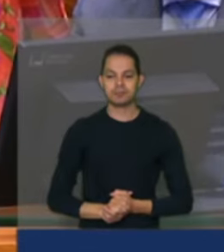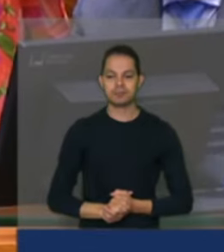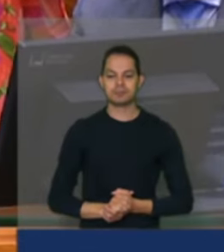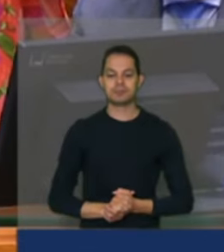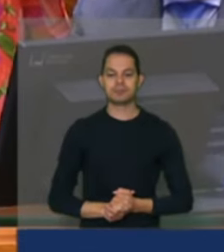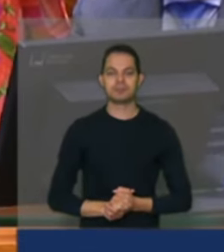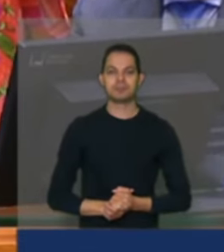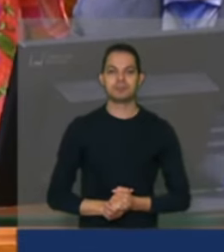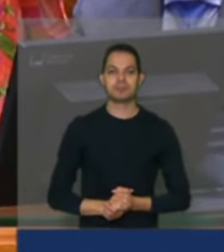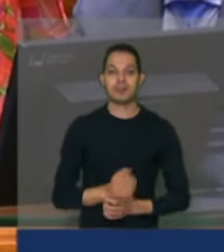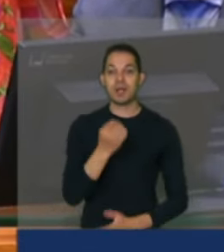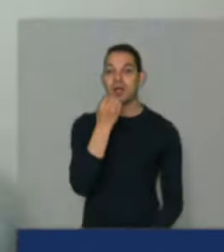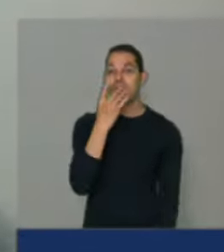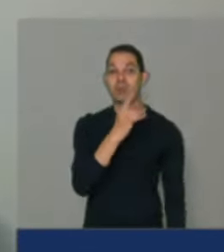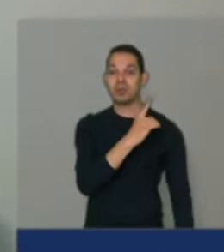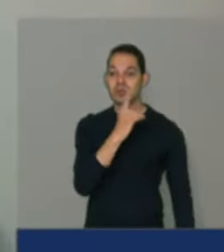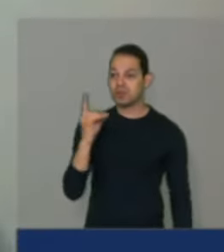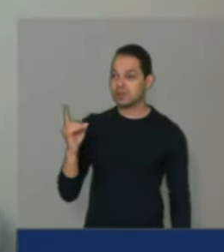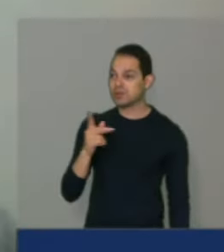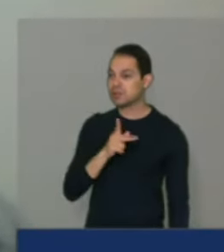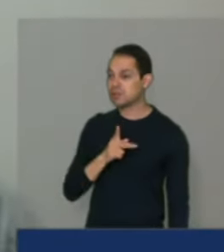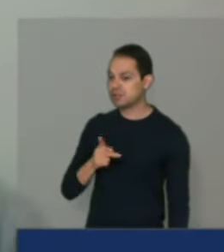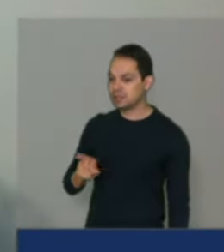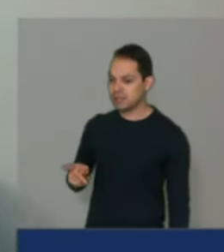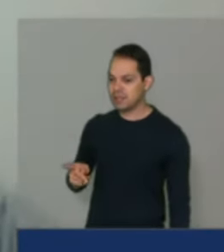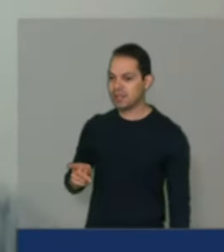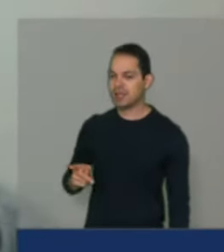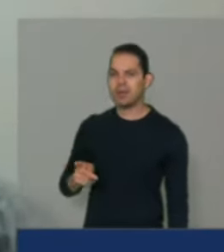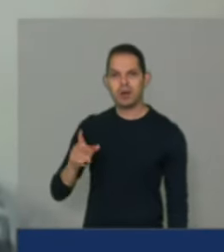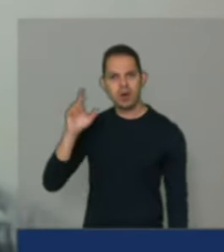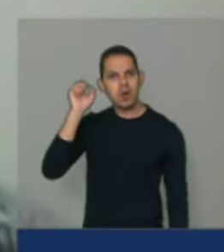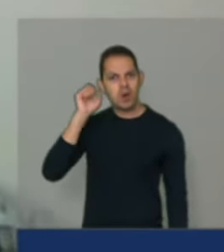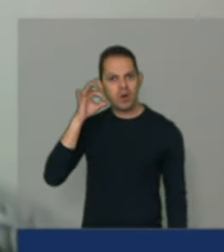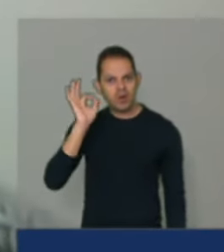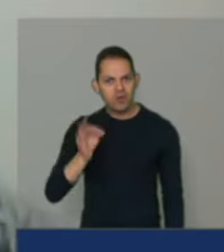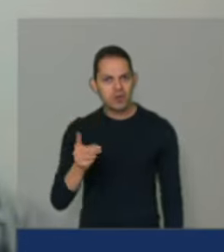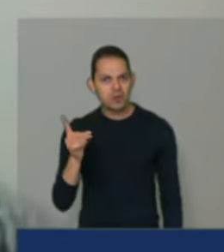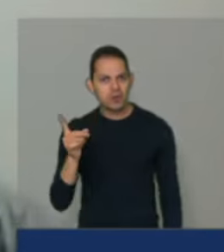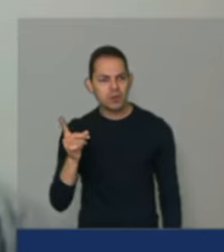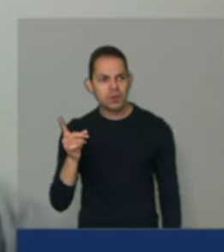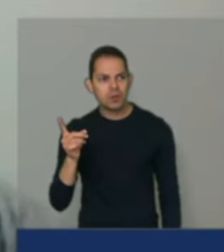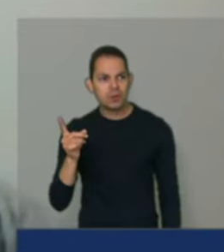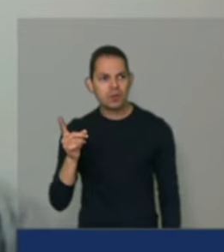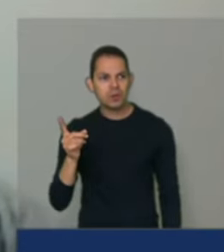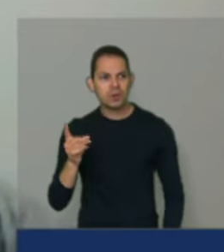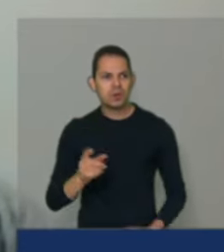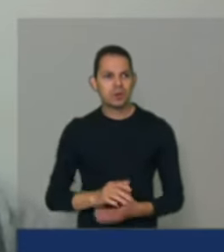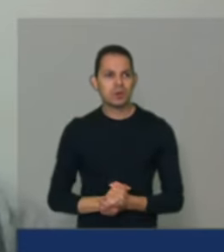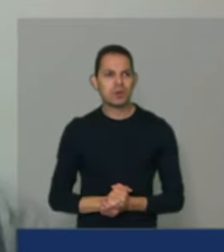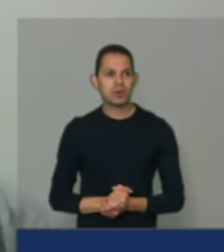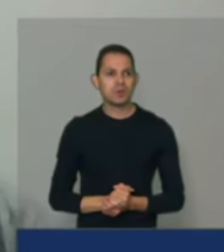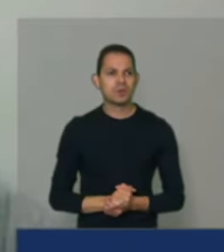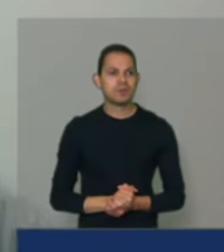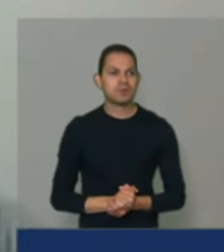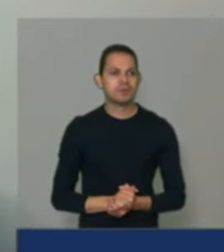Bom dia, presidente. Estão me ouvindo bem? Muito bem, pode falar.